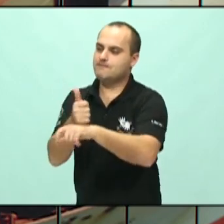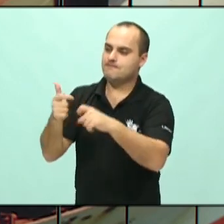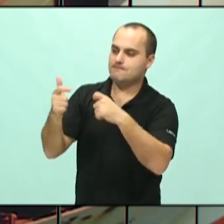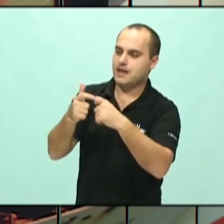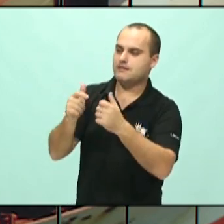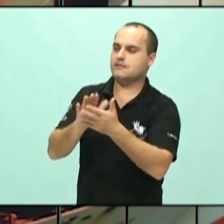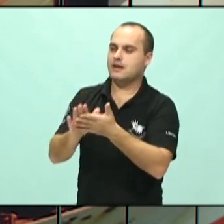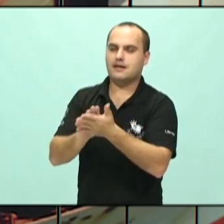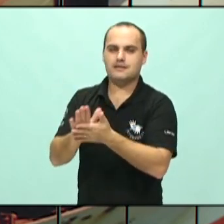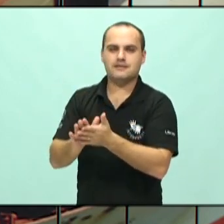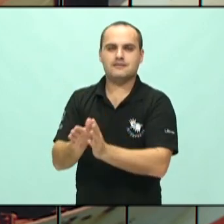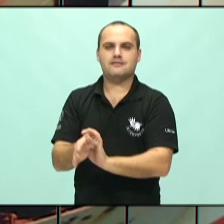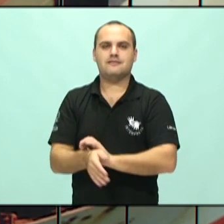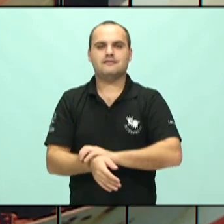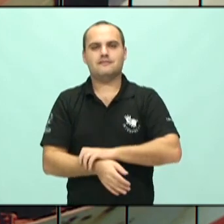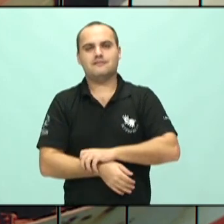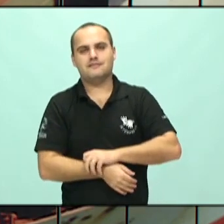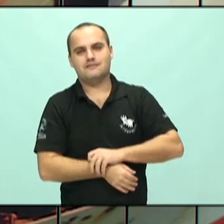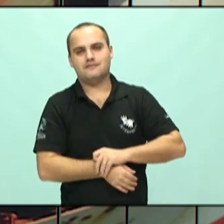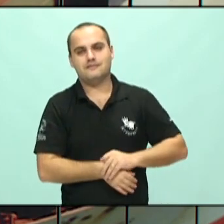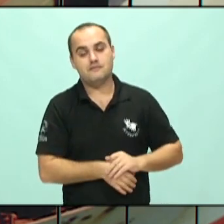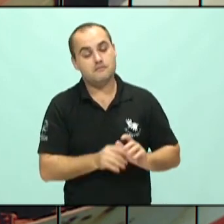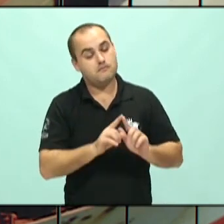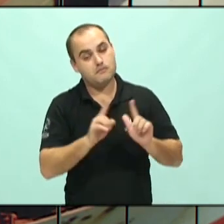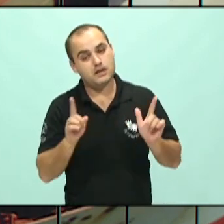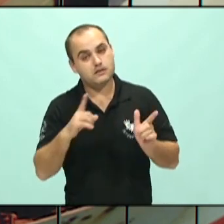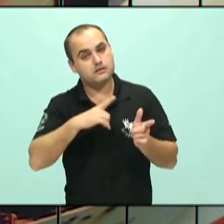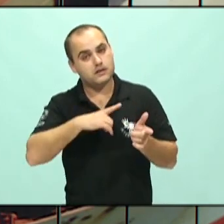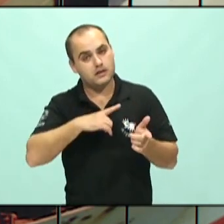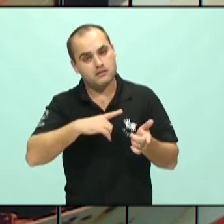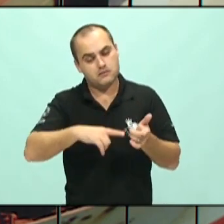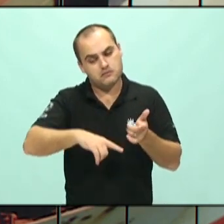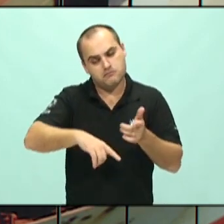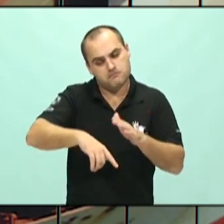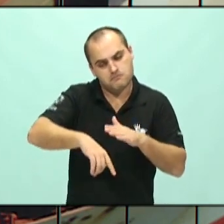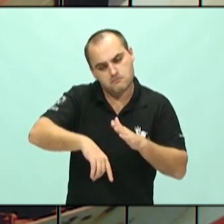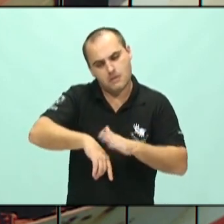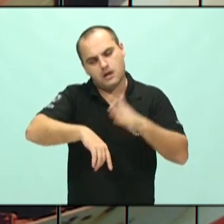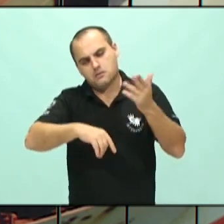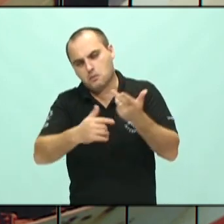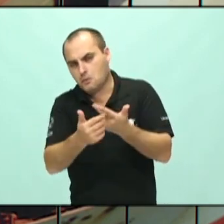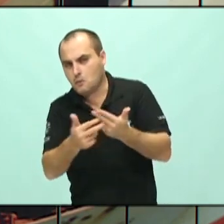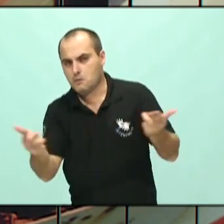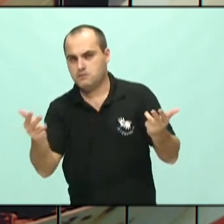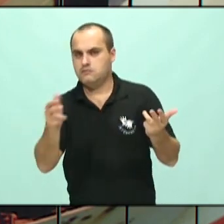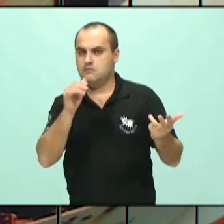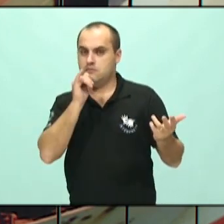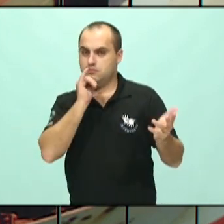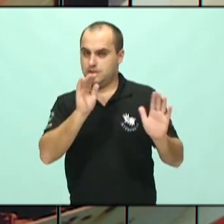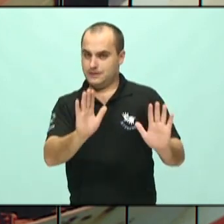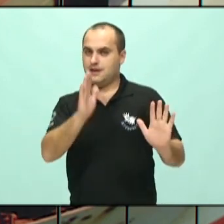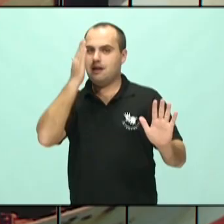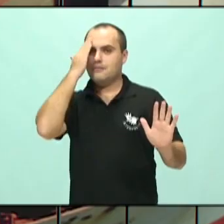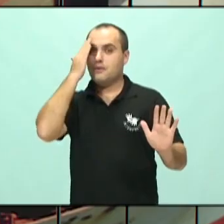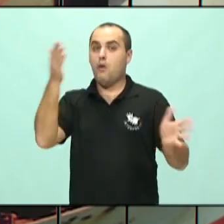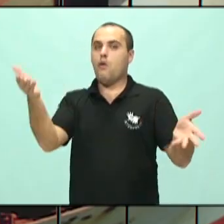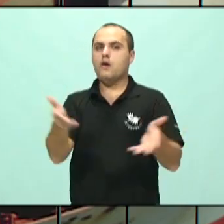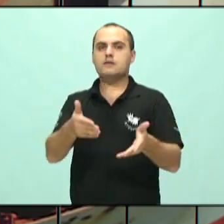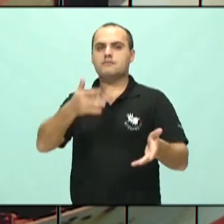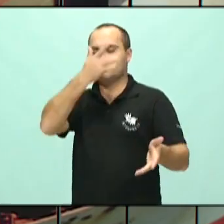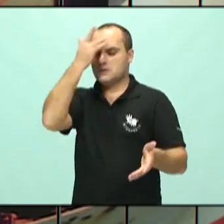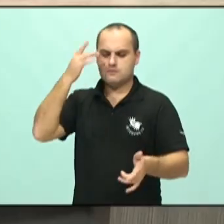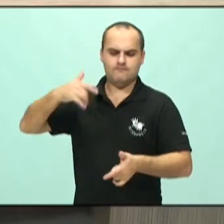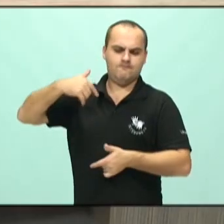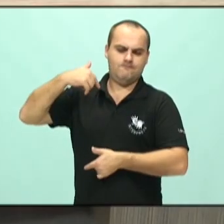socialmente aceitas. Além disso, como eu sempre falo, esse nosso alto padrão de funcionamento muitas vezes